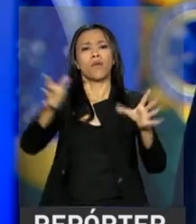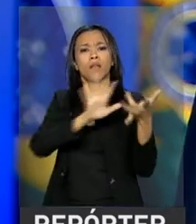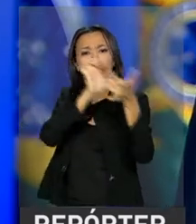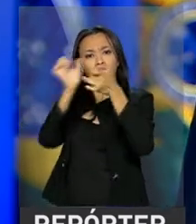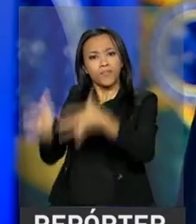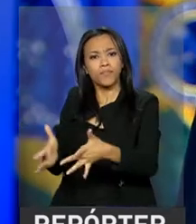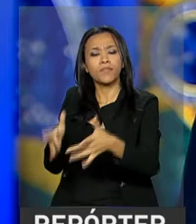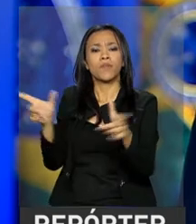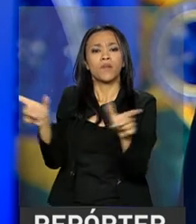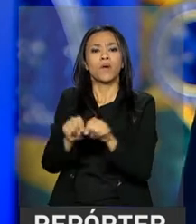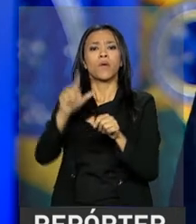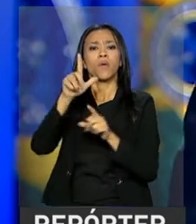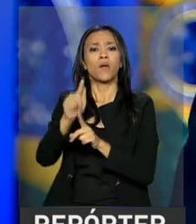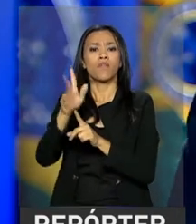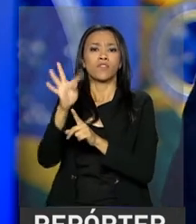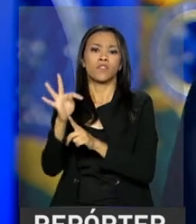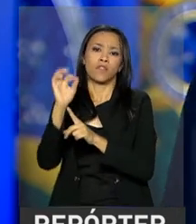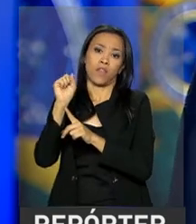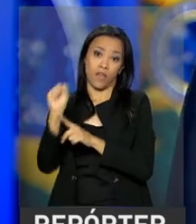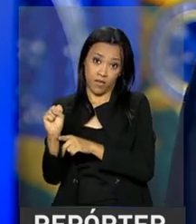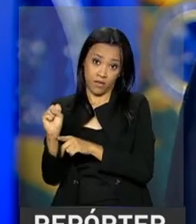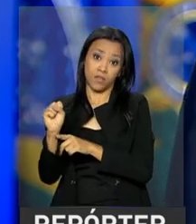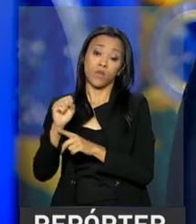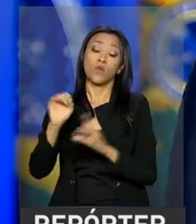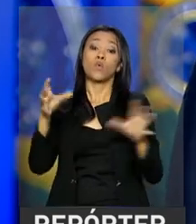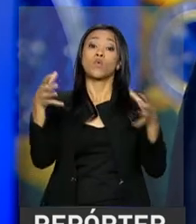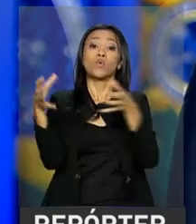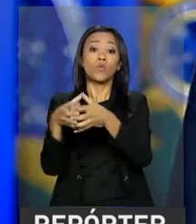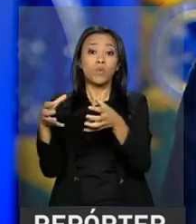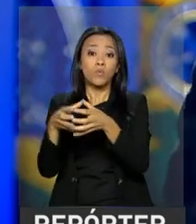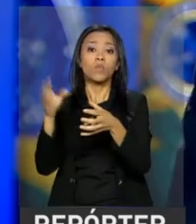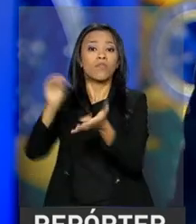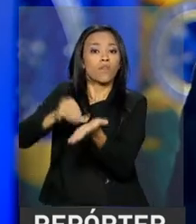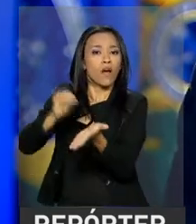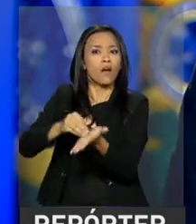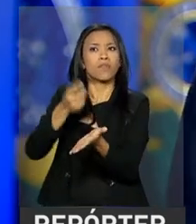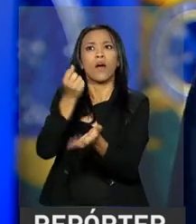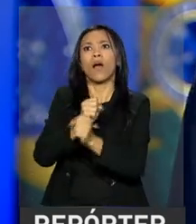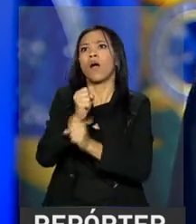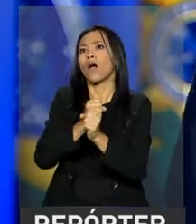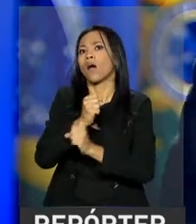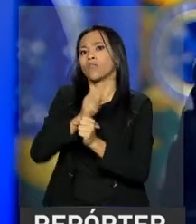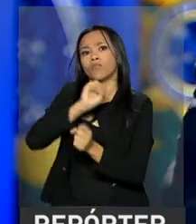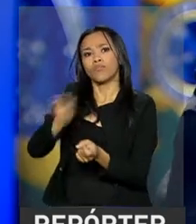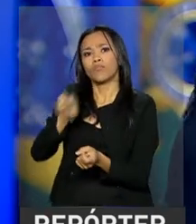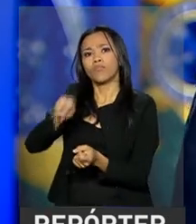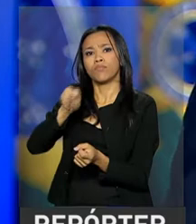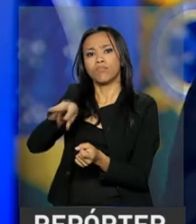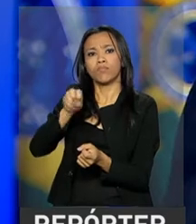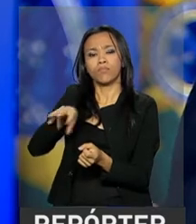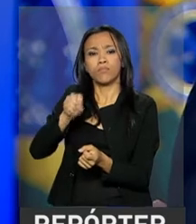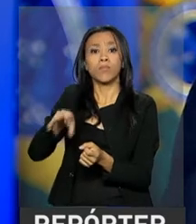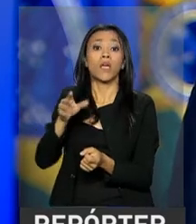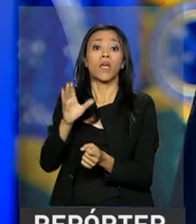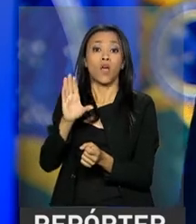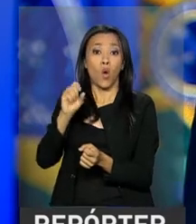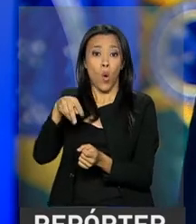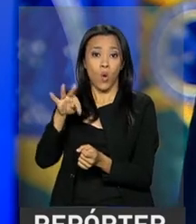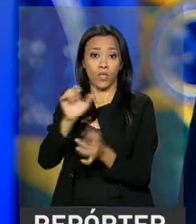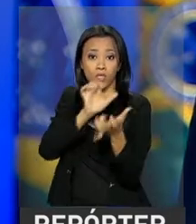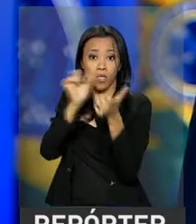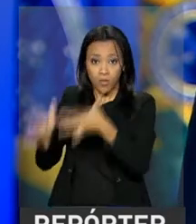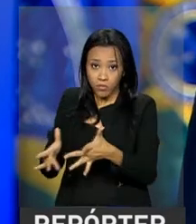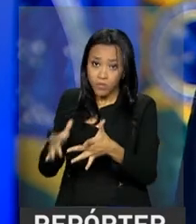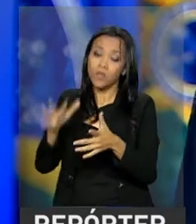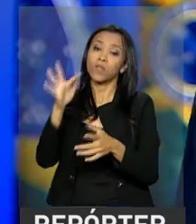grupos que ainda faltam para receber seu dinheiro, depositado durante anos de trabalho, nas contas inativas do Fundo de